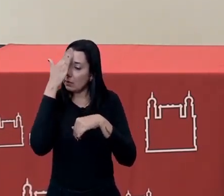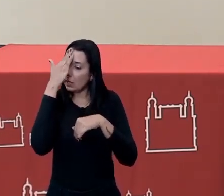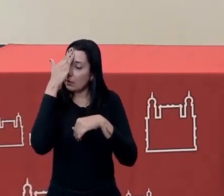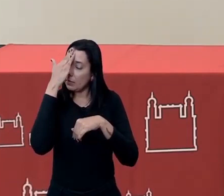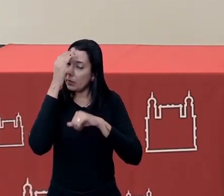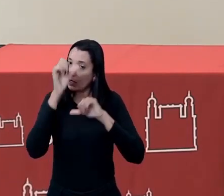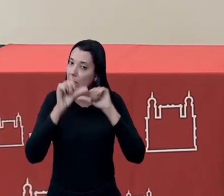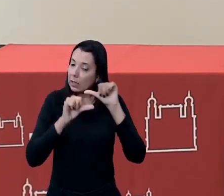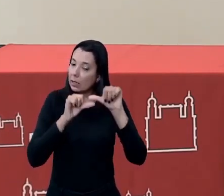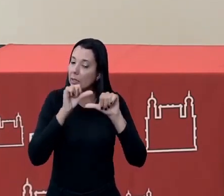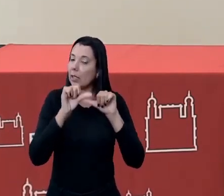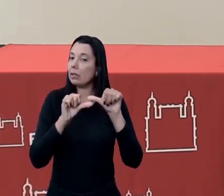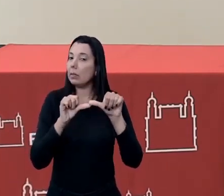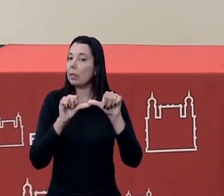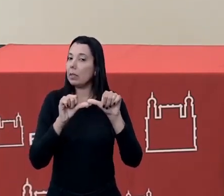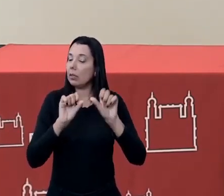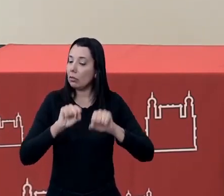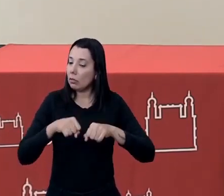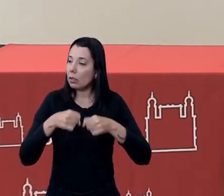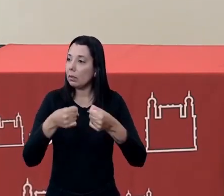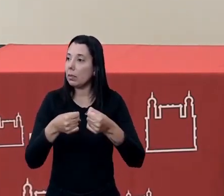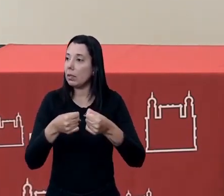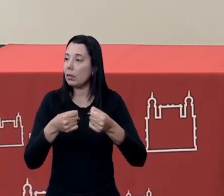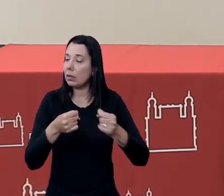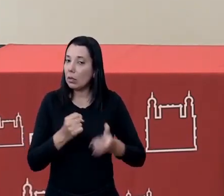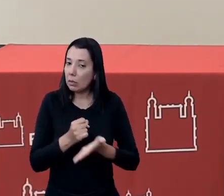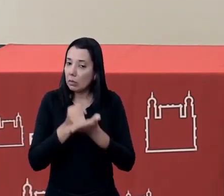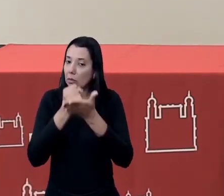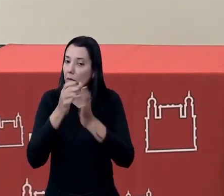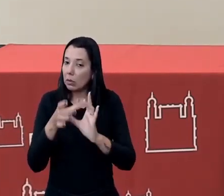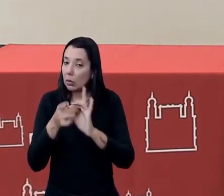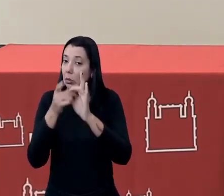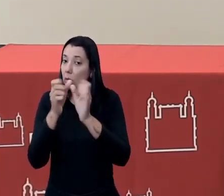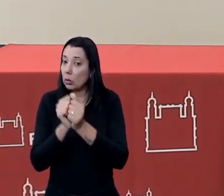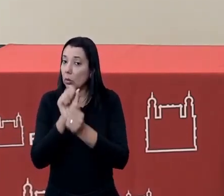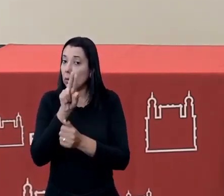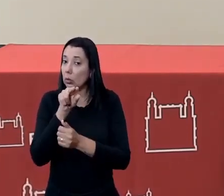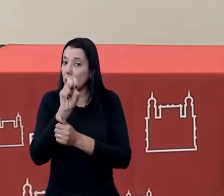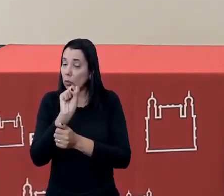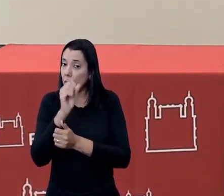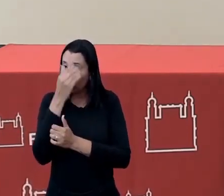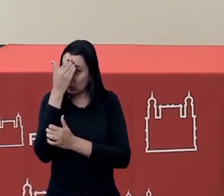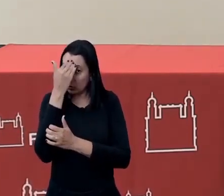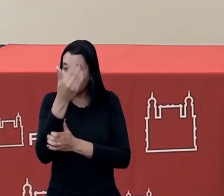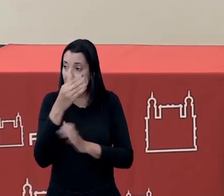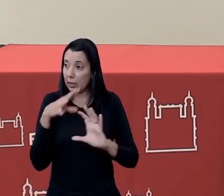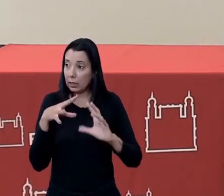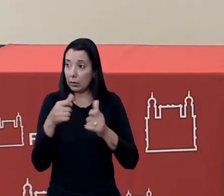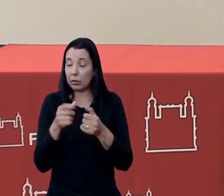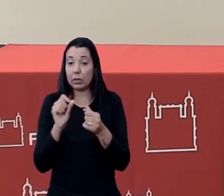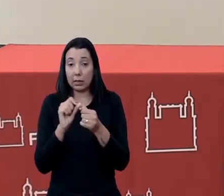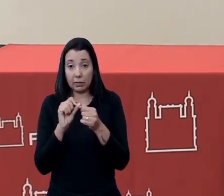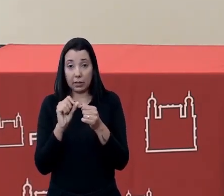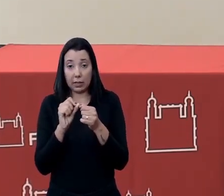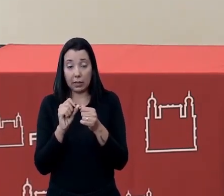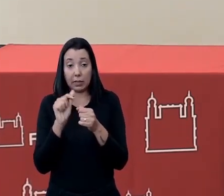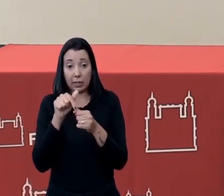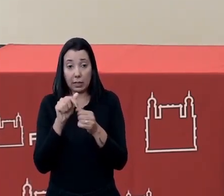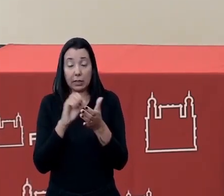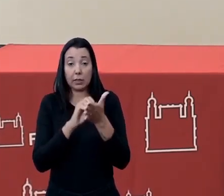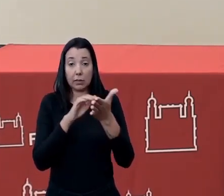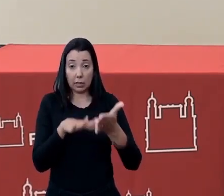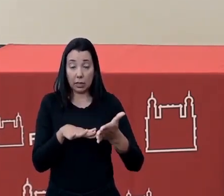de transformação de fortalecimento e de consolidação do SUS então meu muito obrigado aqui a todos que fizeram dessa